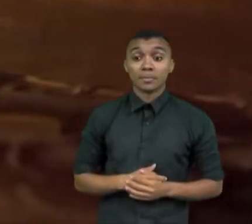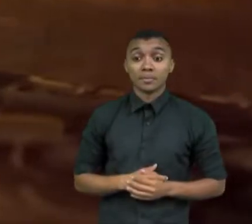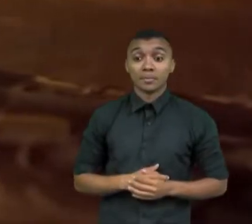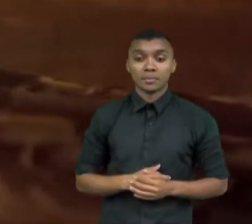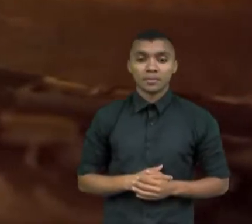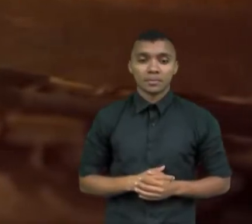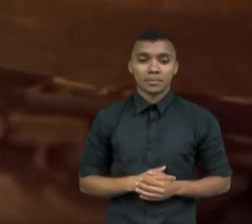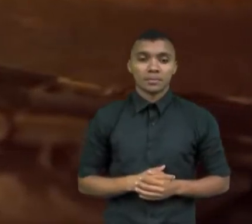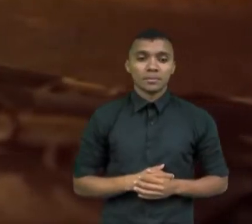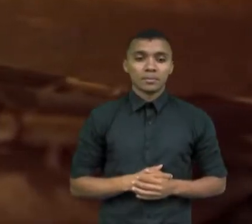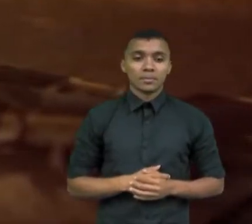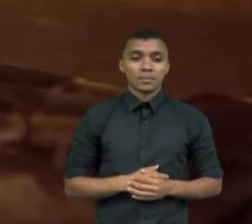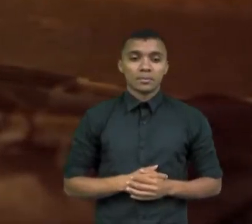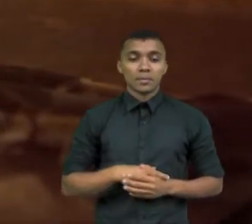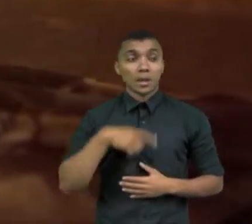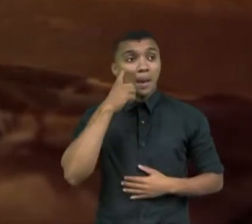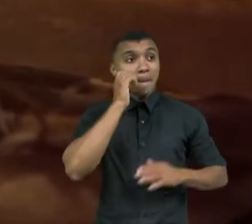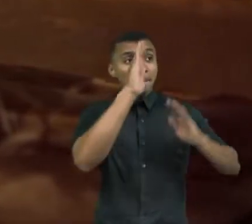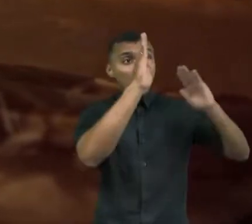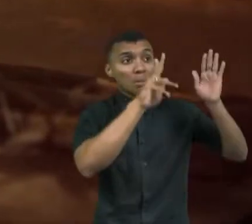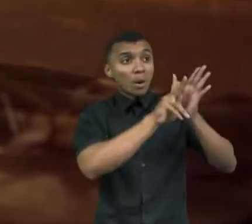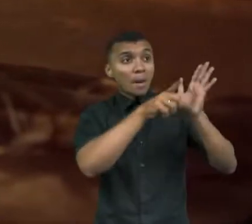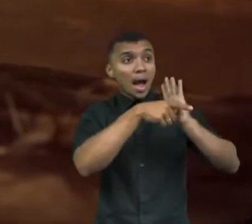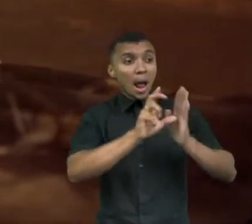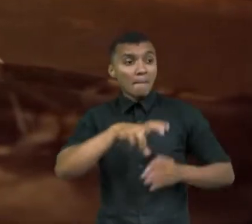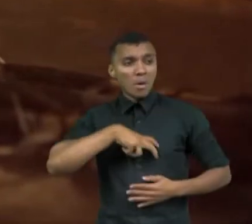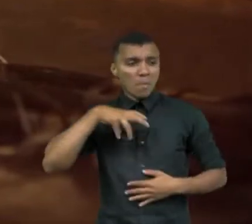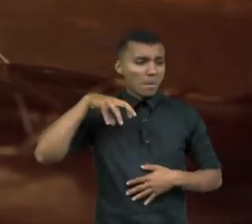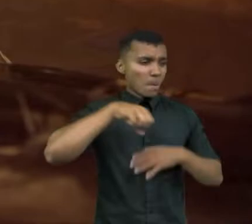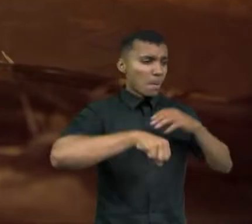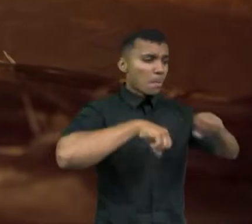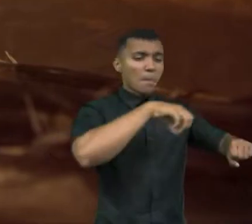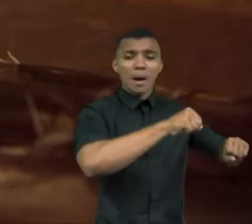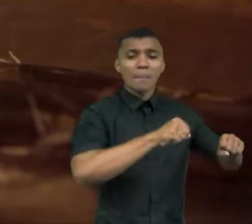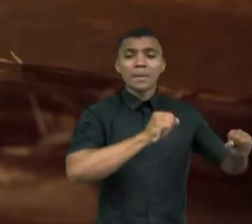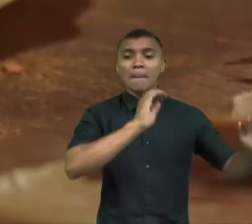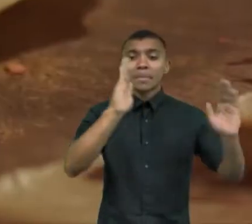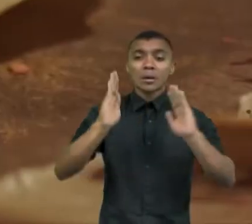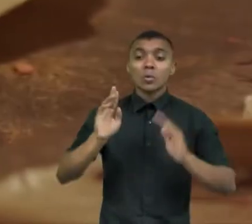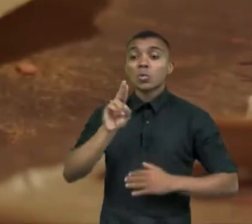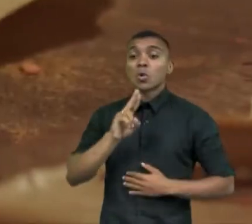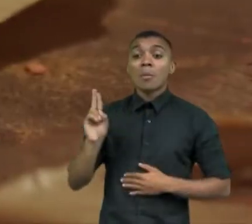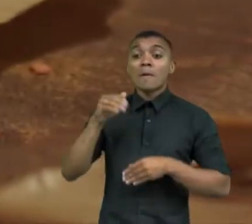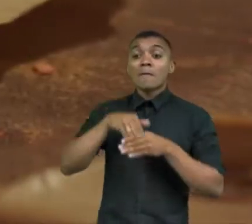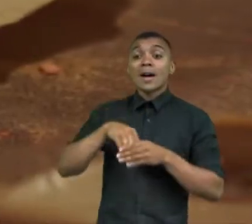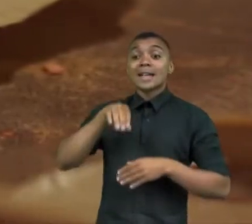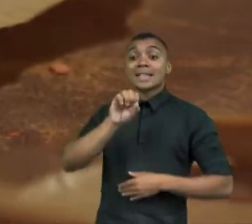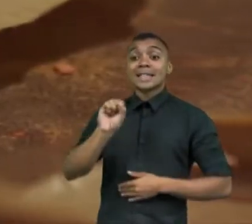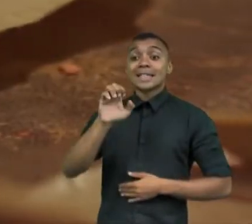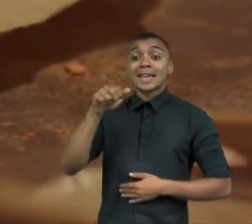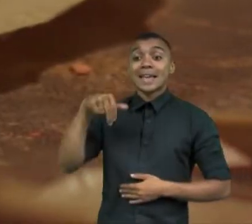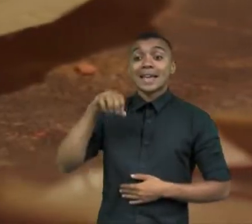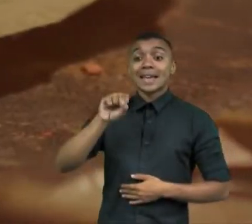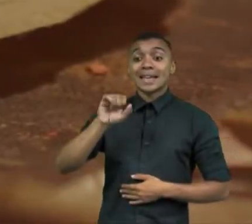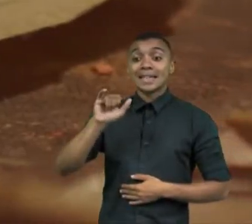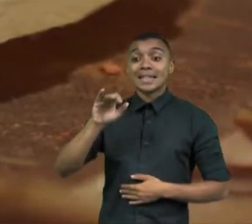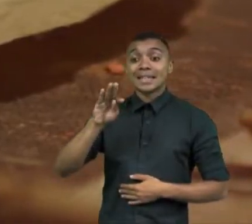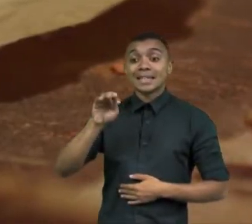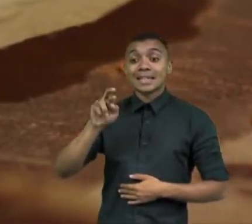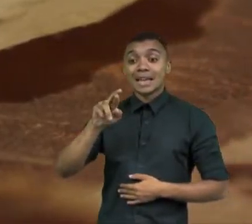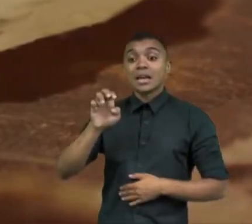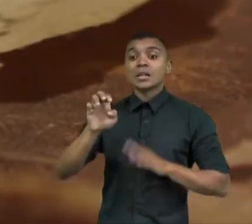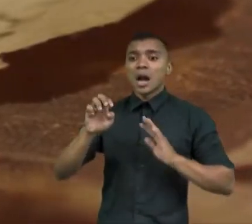Os períodos colonial e imperial foram marcados pelo chamado voto censitário e por episódios frequentes de